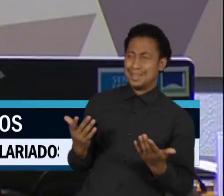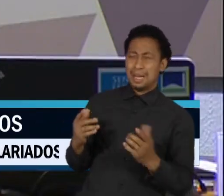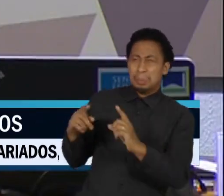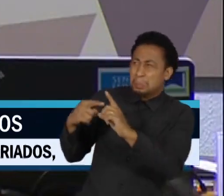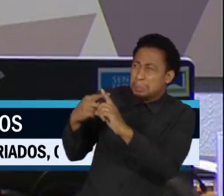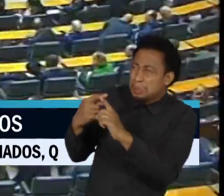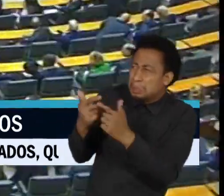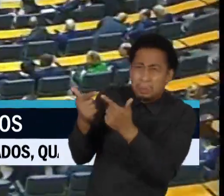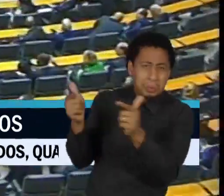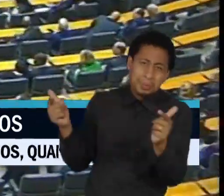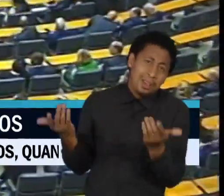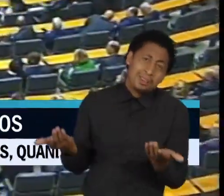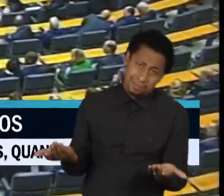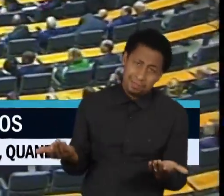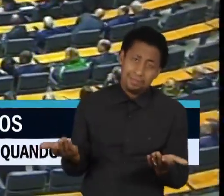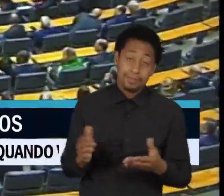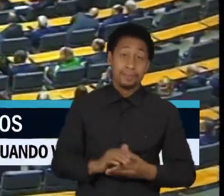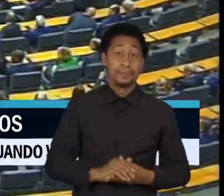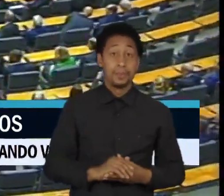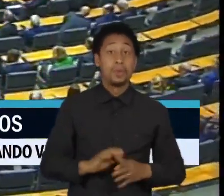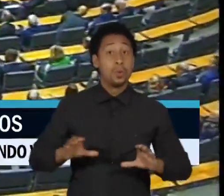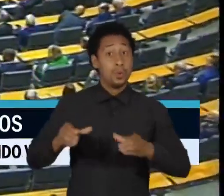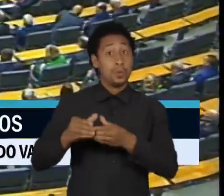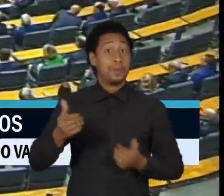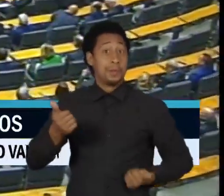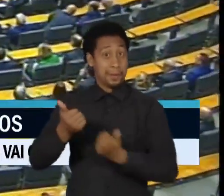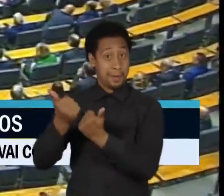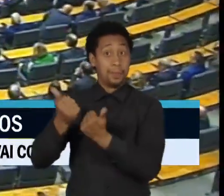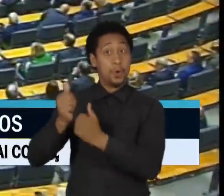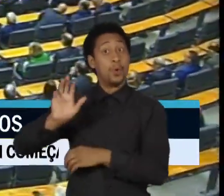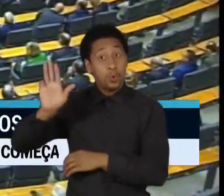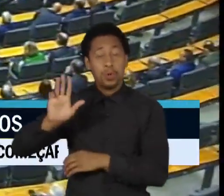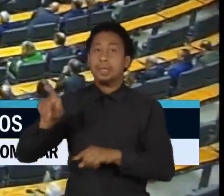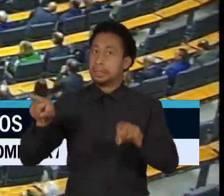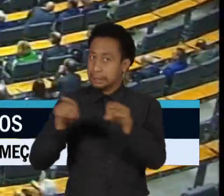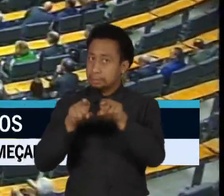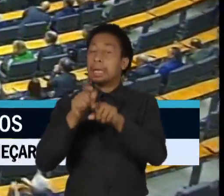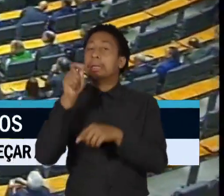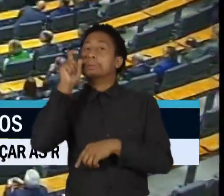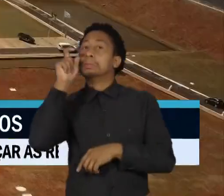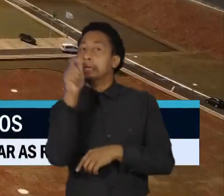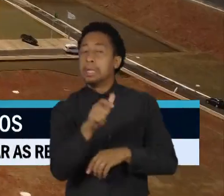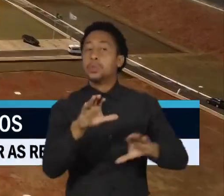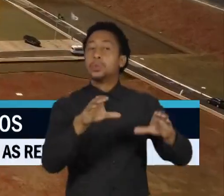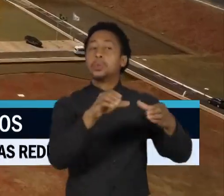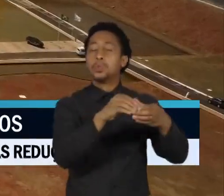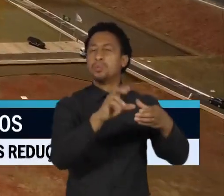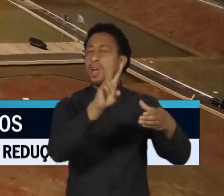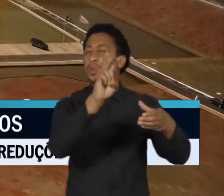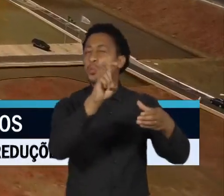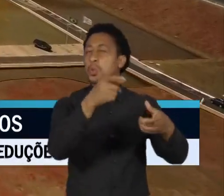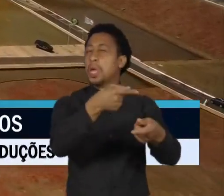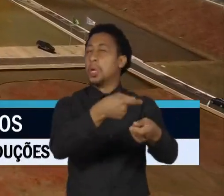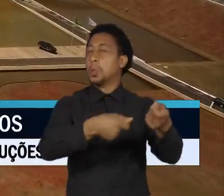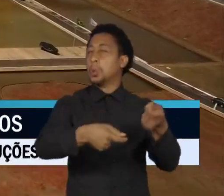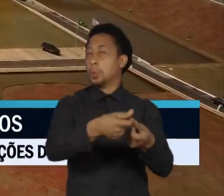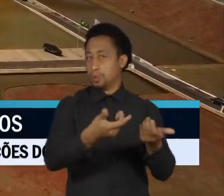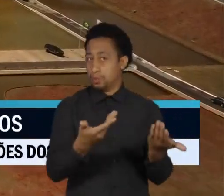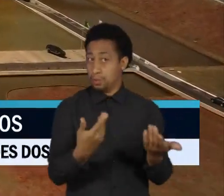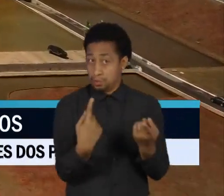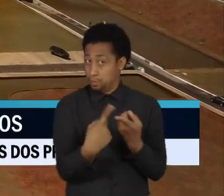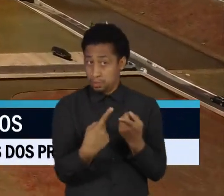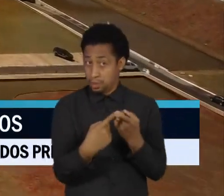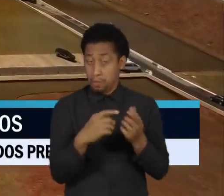parlamentares. A base do governo também está de olho na Comissão de Assuntos Econômicos, já que para conseguir encaminhar